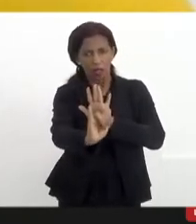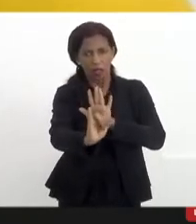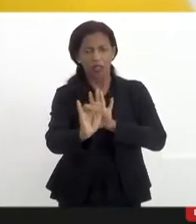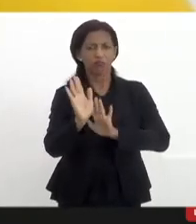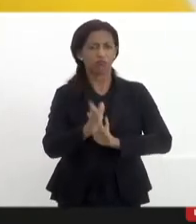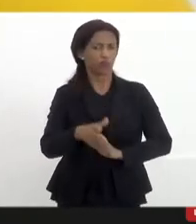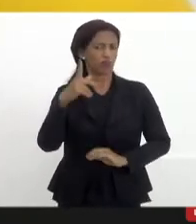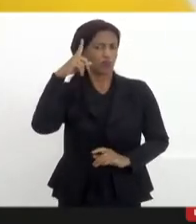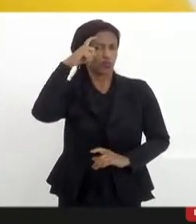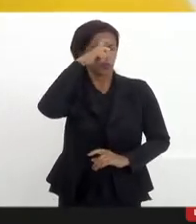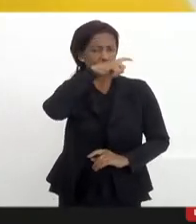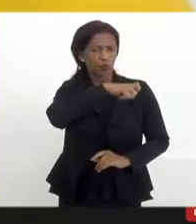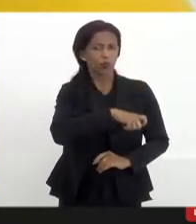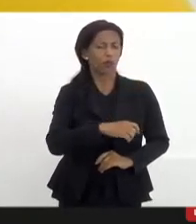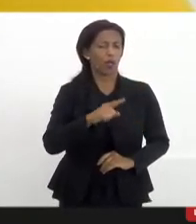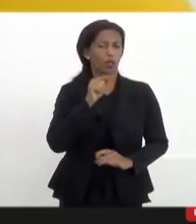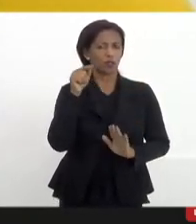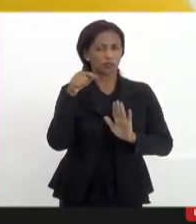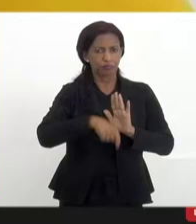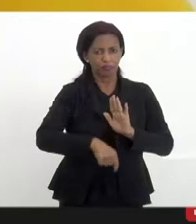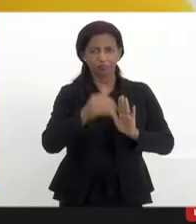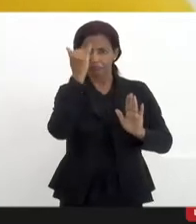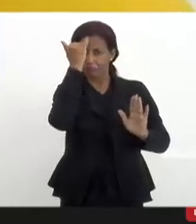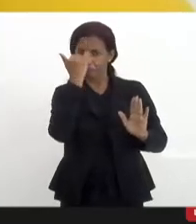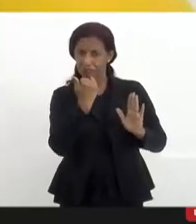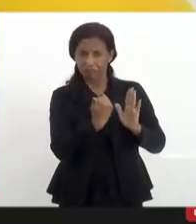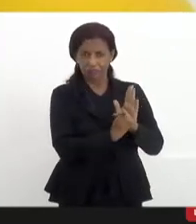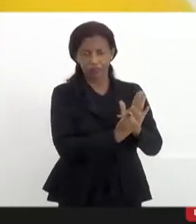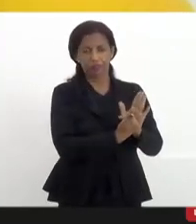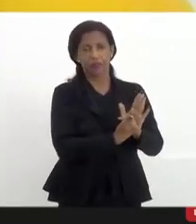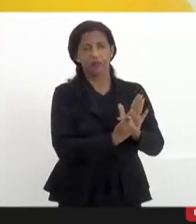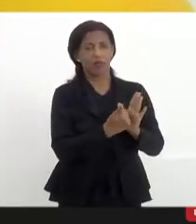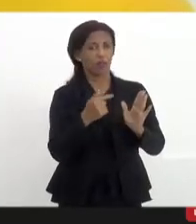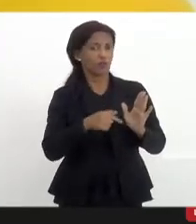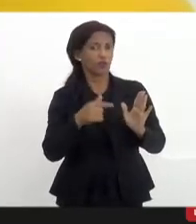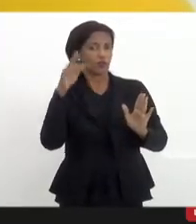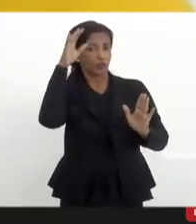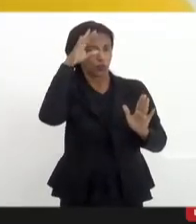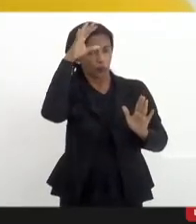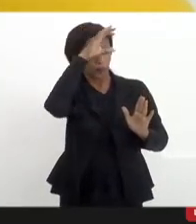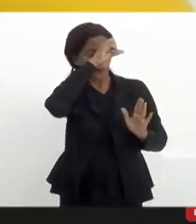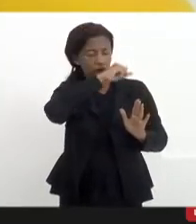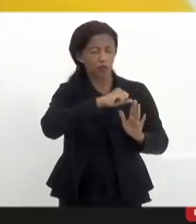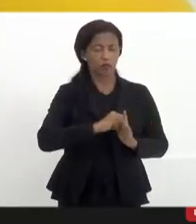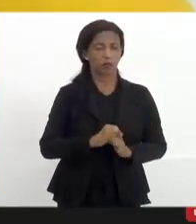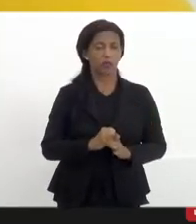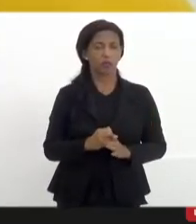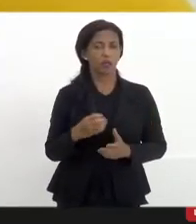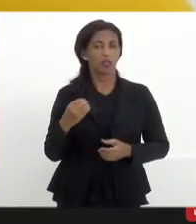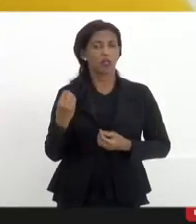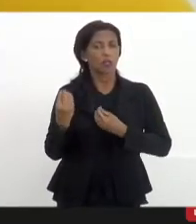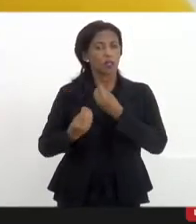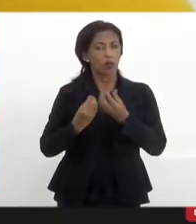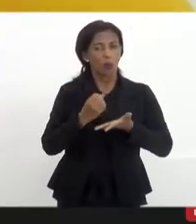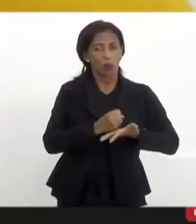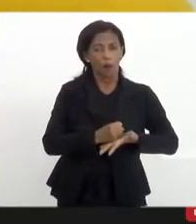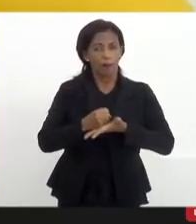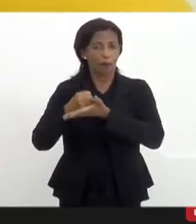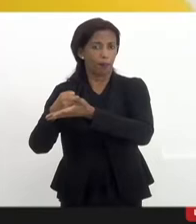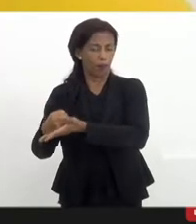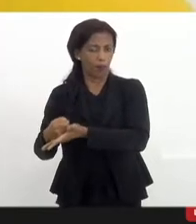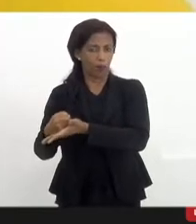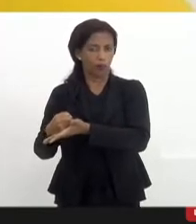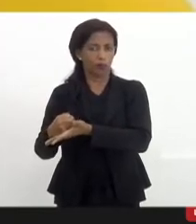dificuldade para que elas fossem respeitadas, para que elas fossem compreendidas e com o apoio da procuradoria